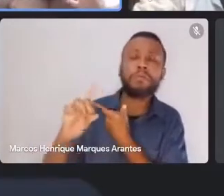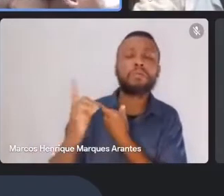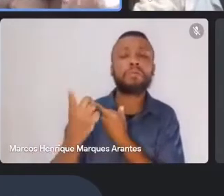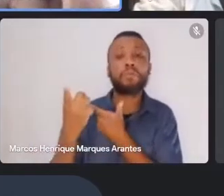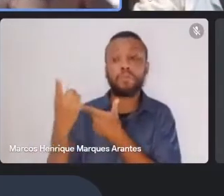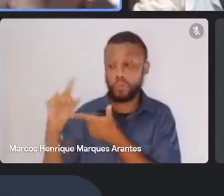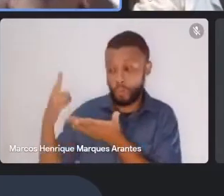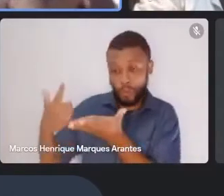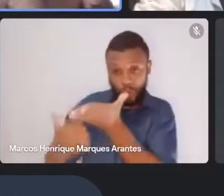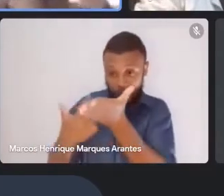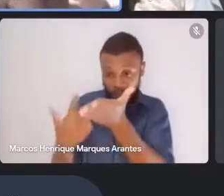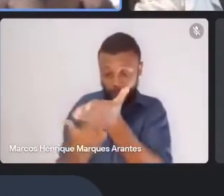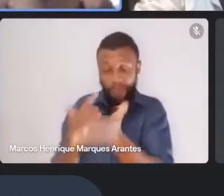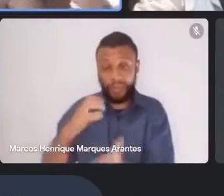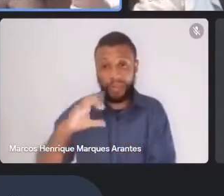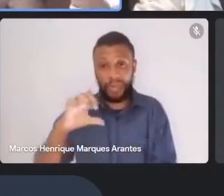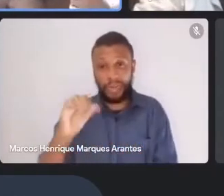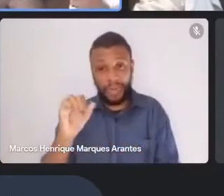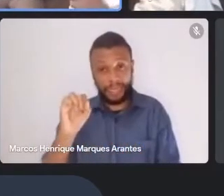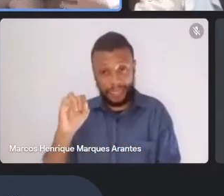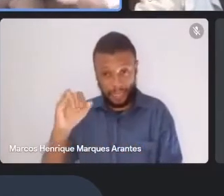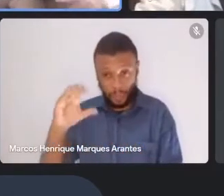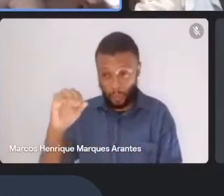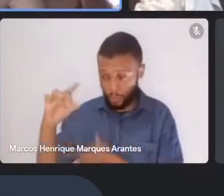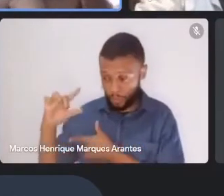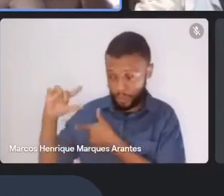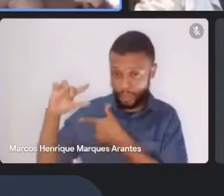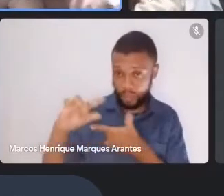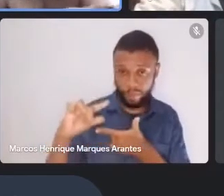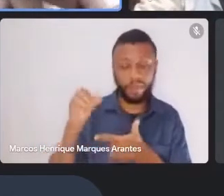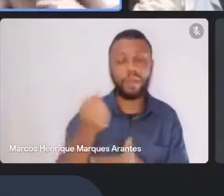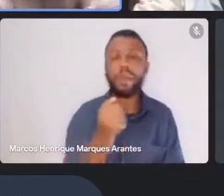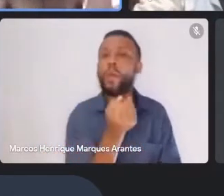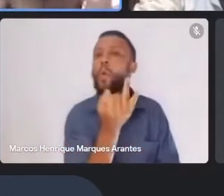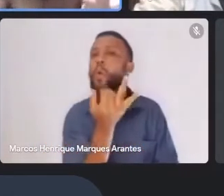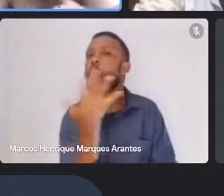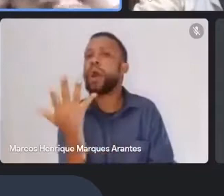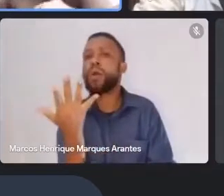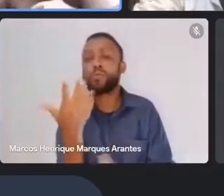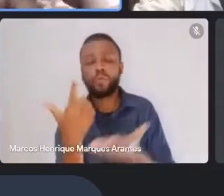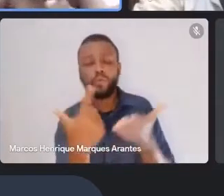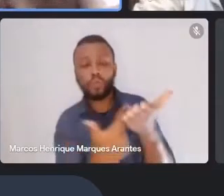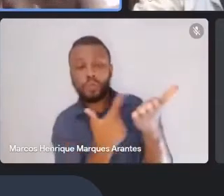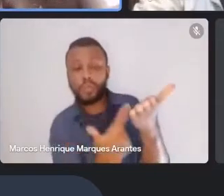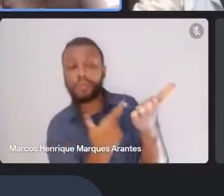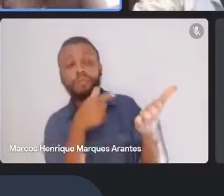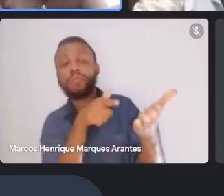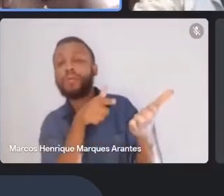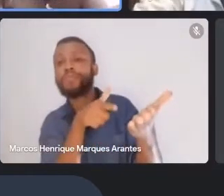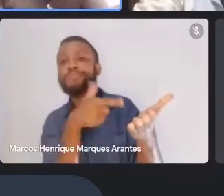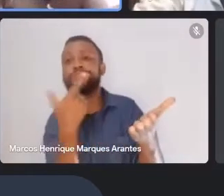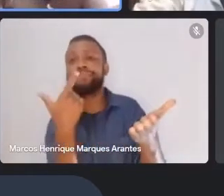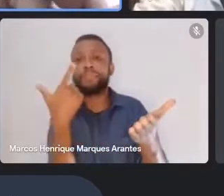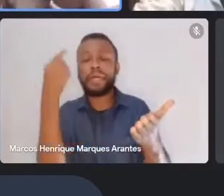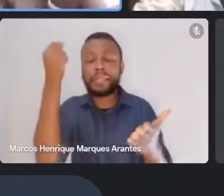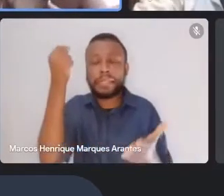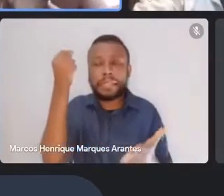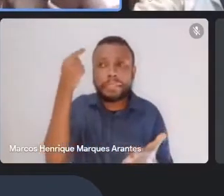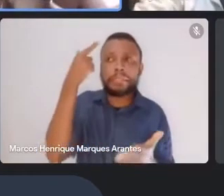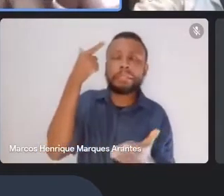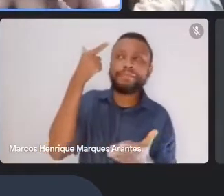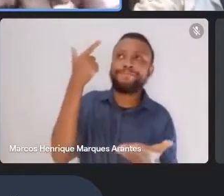sertão de Euclides. Em quantos sertões, de alguma forma, né? Quantos sertões Euclides, a alma de Euclides, inspirou depois dele, né?